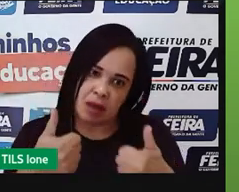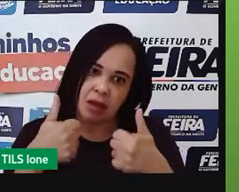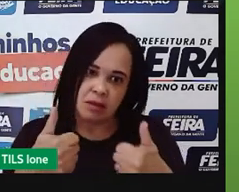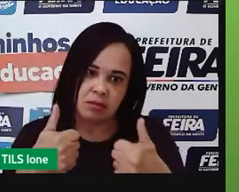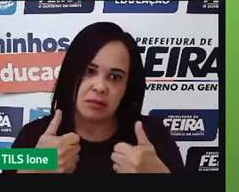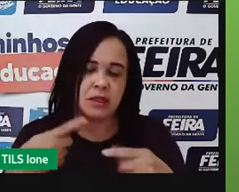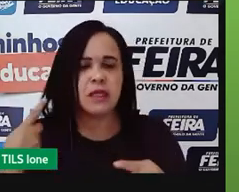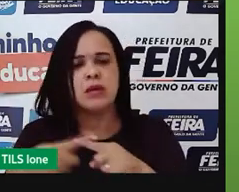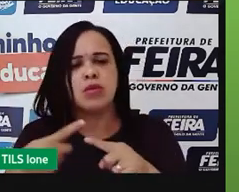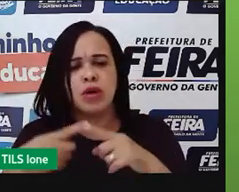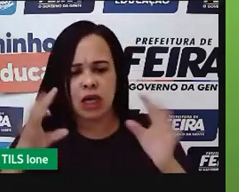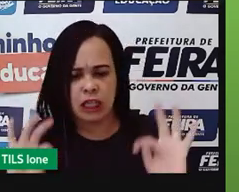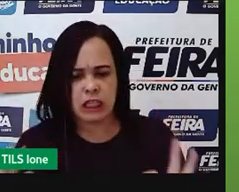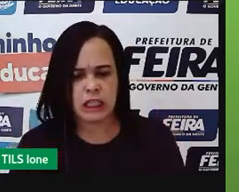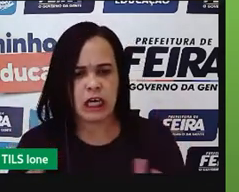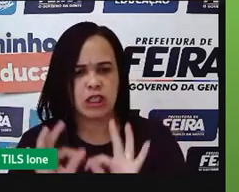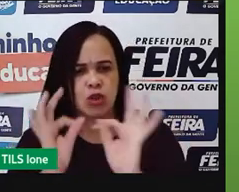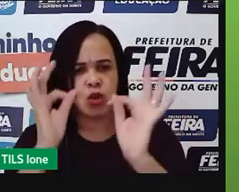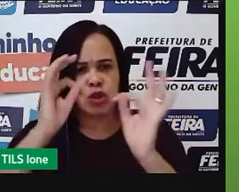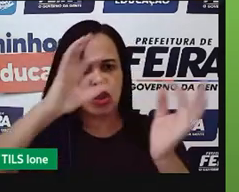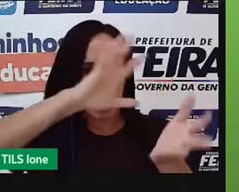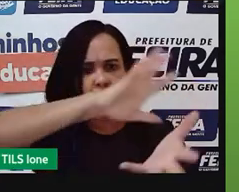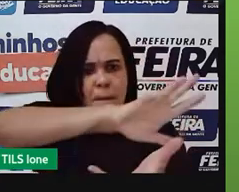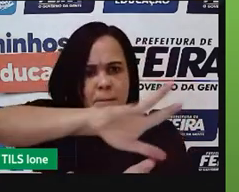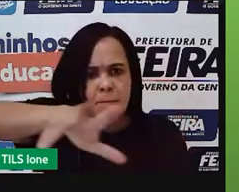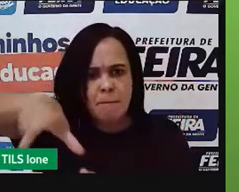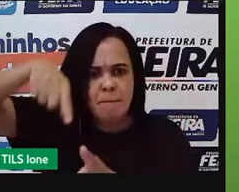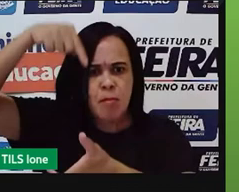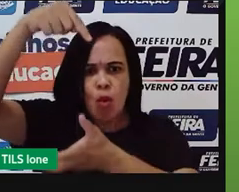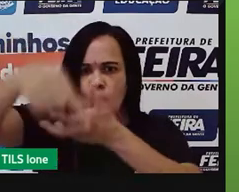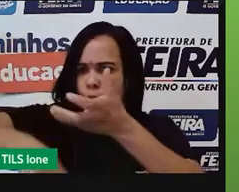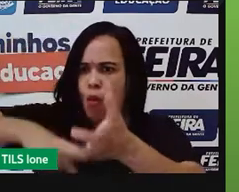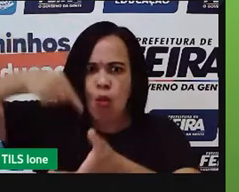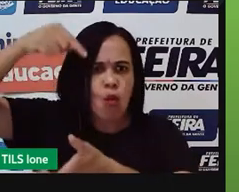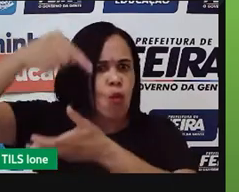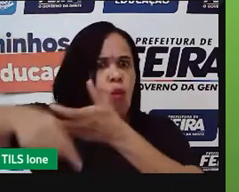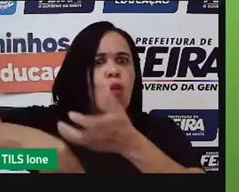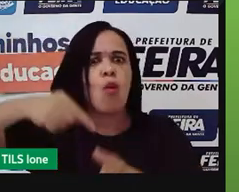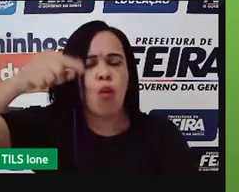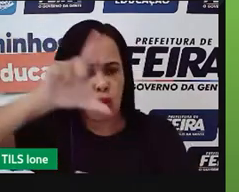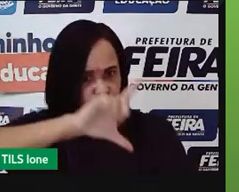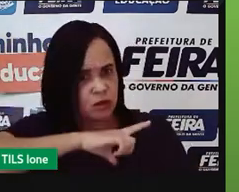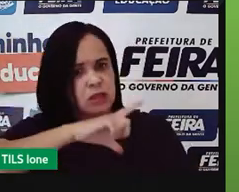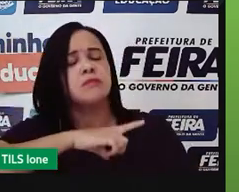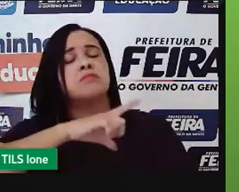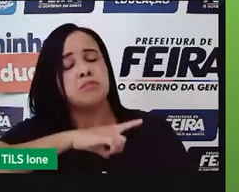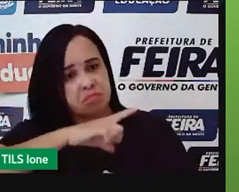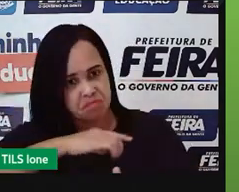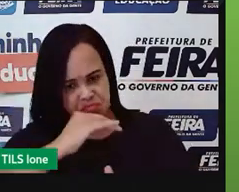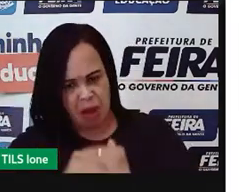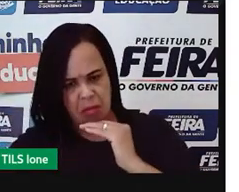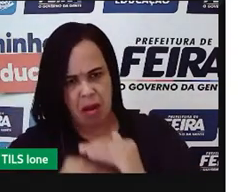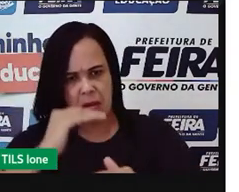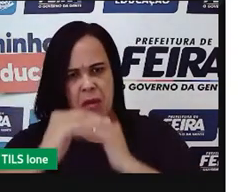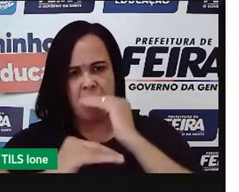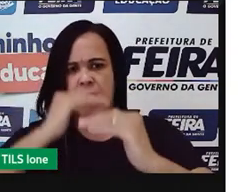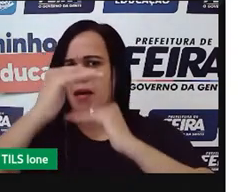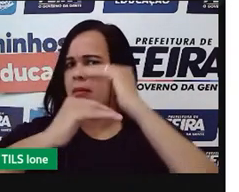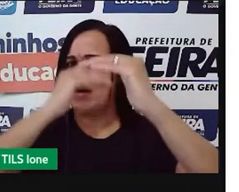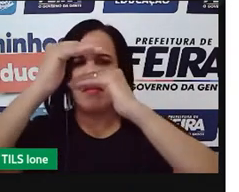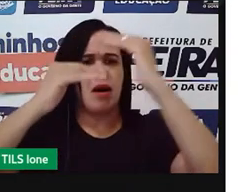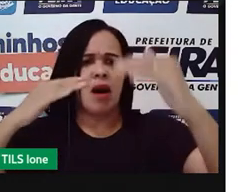mundial, tem muita coisa que às vezes a gente ainda nem sabe o que é, de tão moderno que tá sendo utilizada aí, né.